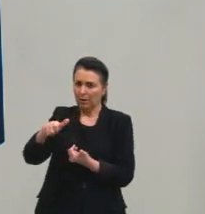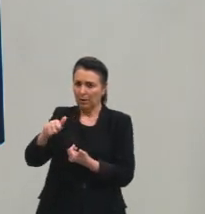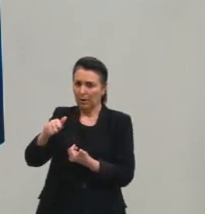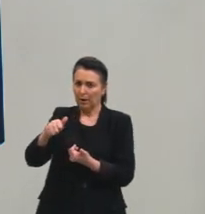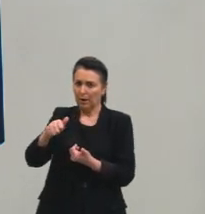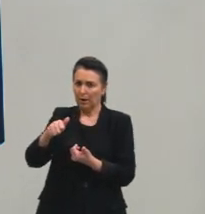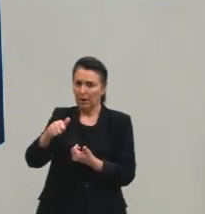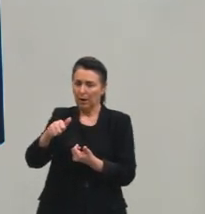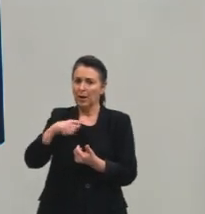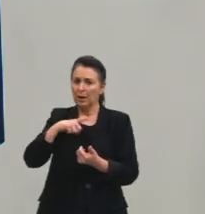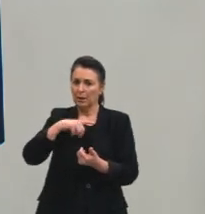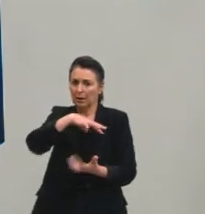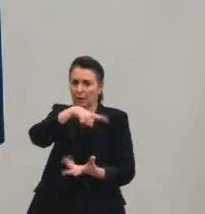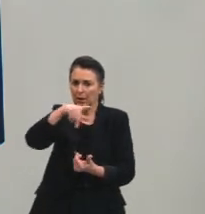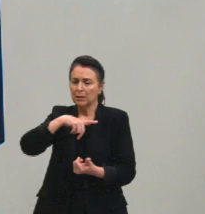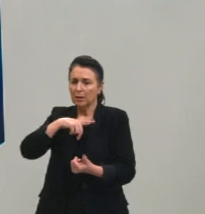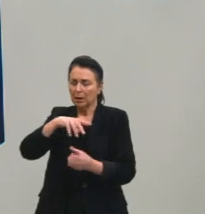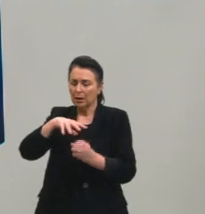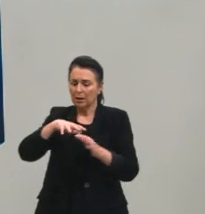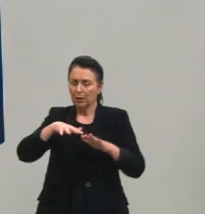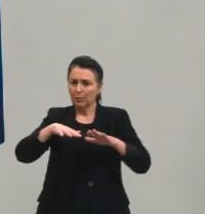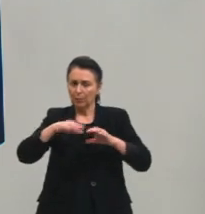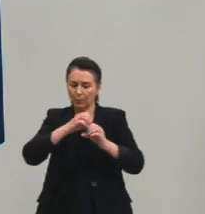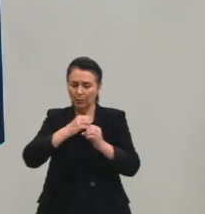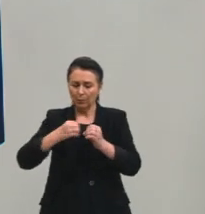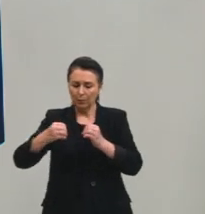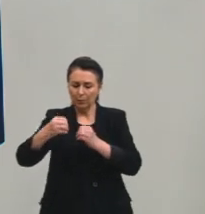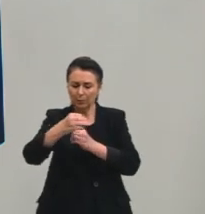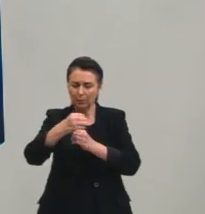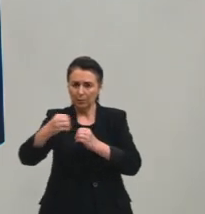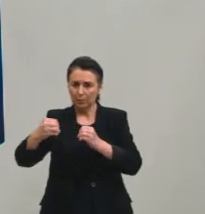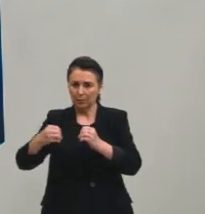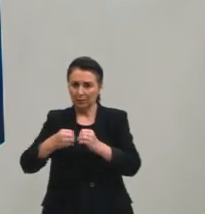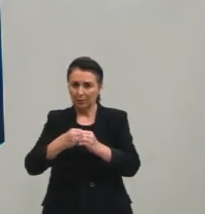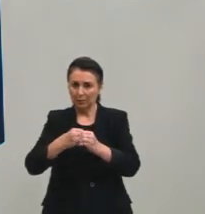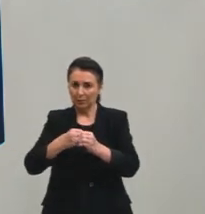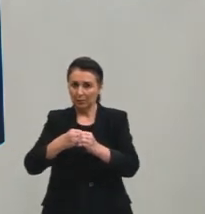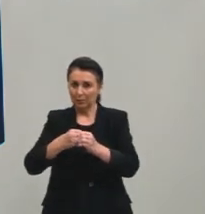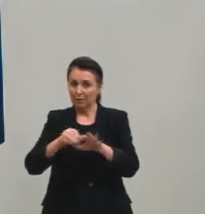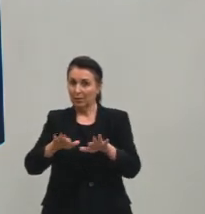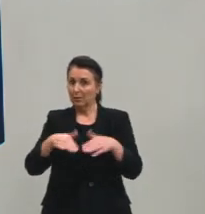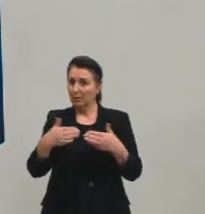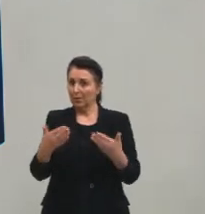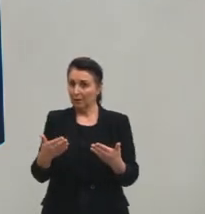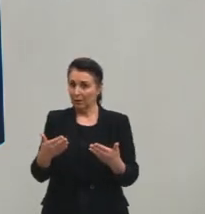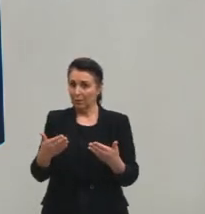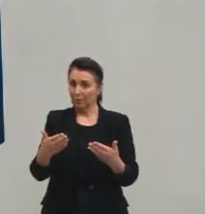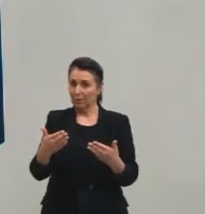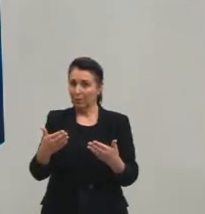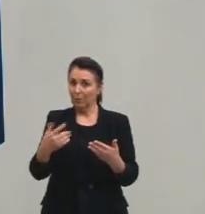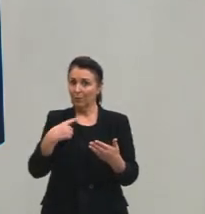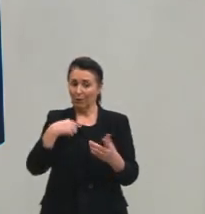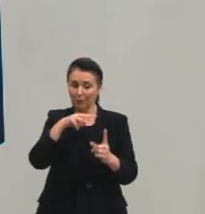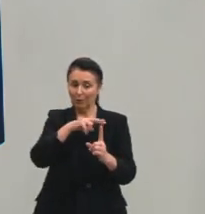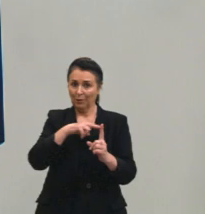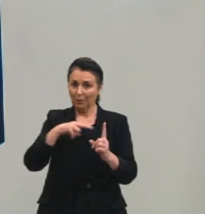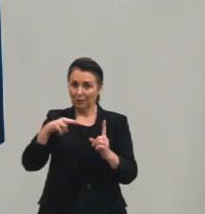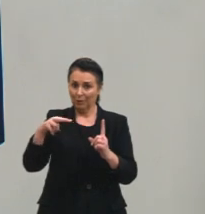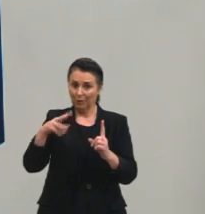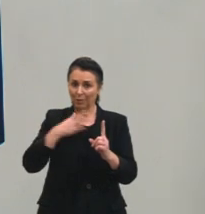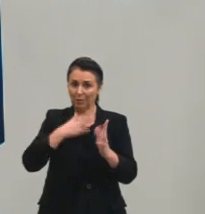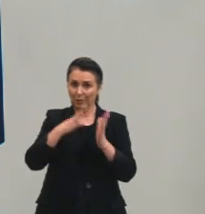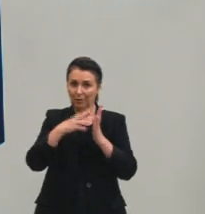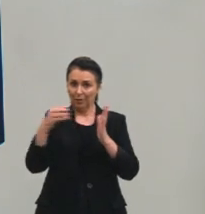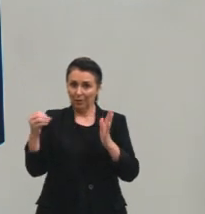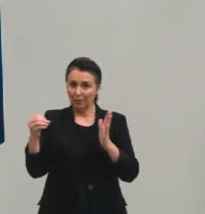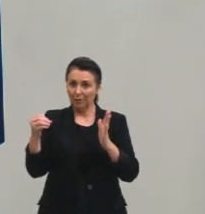rotação e translação, eu também vou estar em movimento. Só que aí é que está, né, gente? O movimento, ele é relativo.